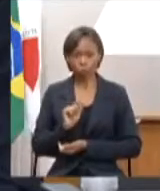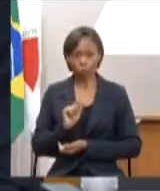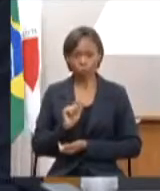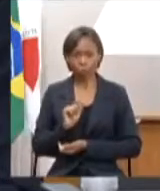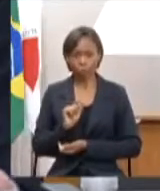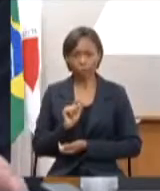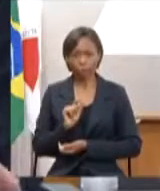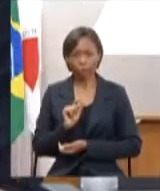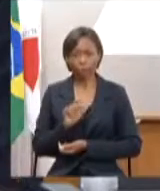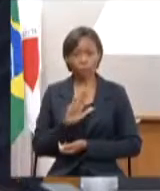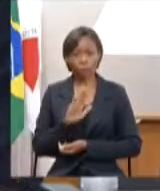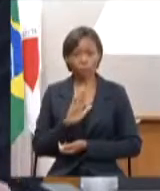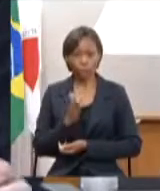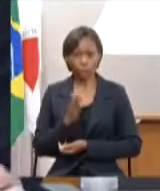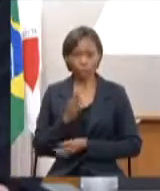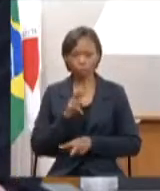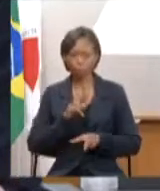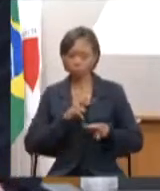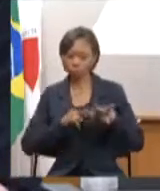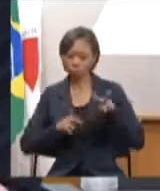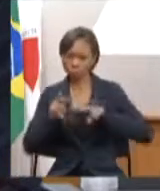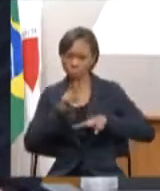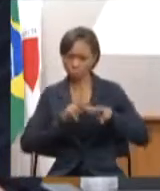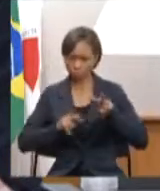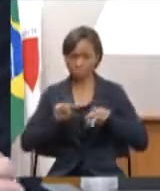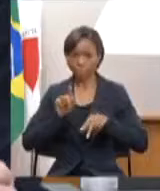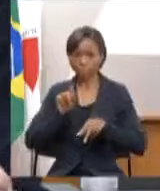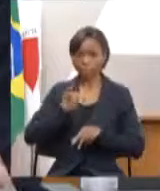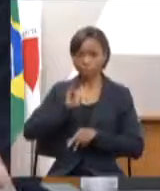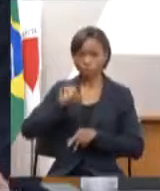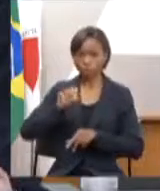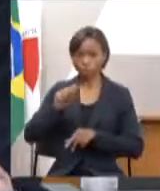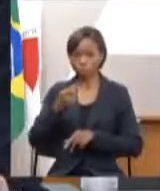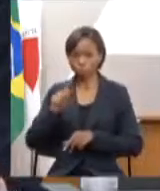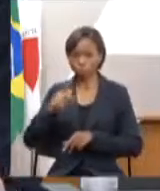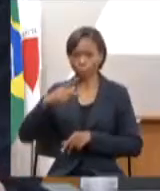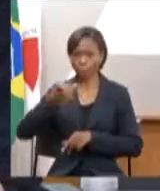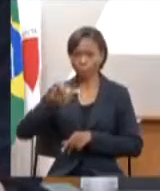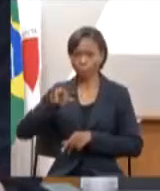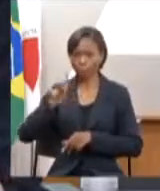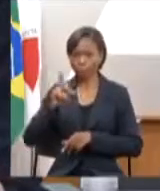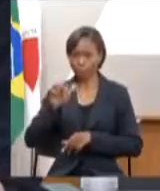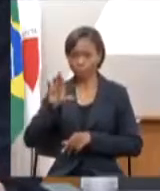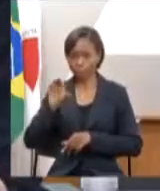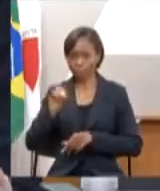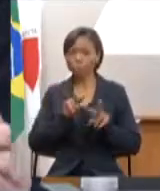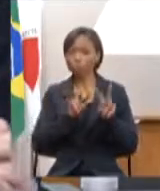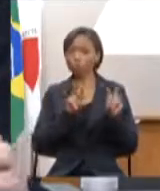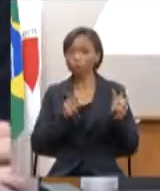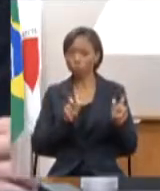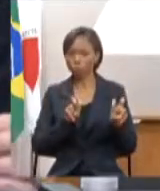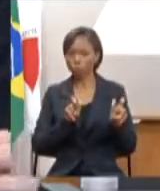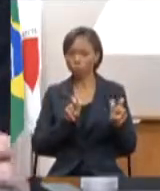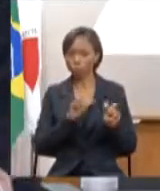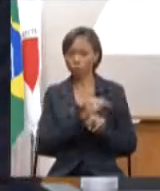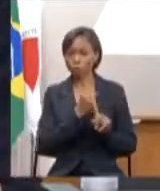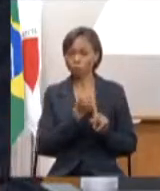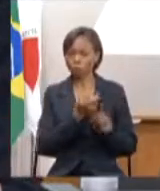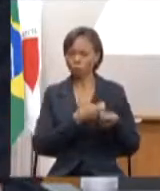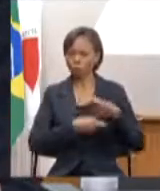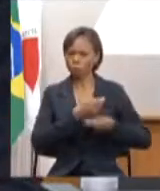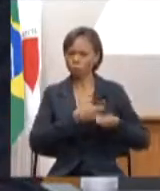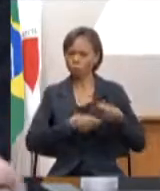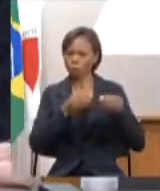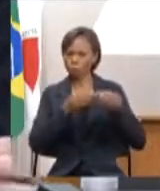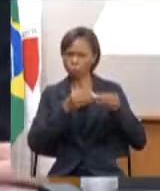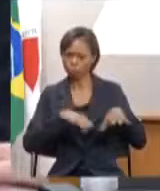foi feita uma análise pela fundação João Pinheiro com relação aos danos socioeconômicos conseguiu se quantificar